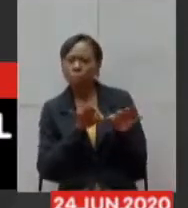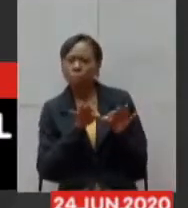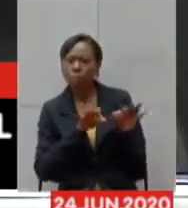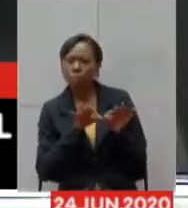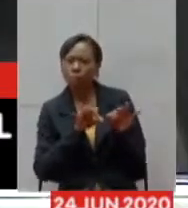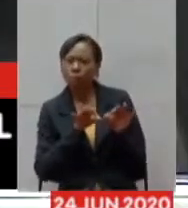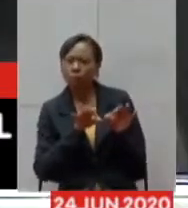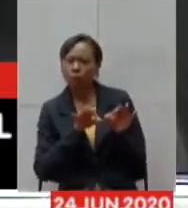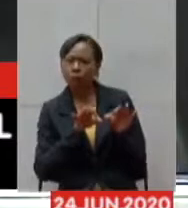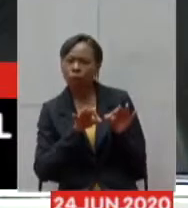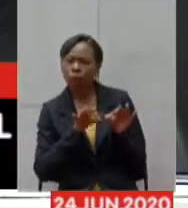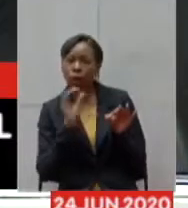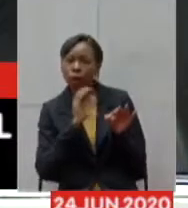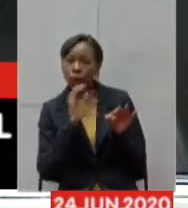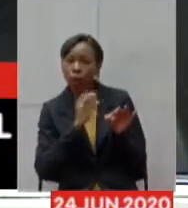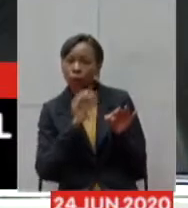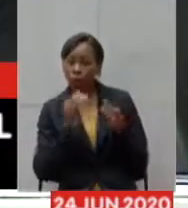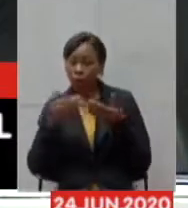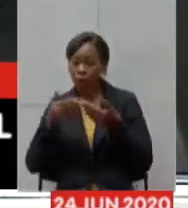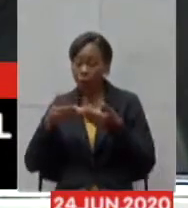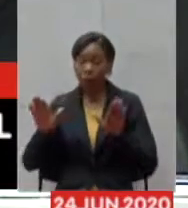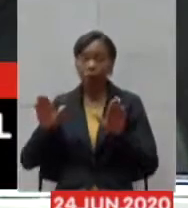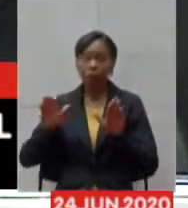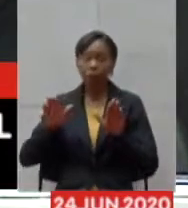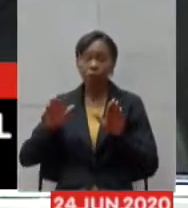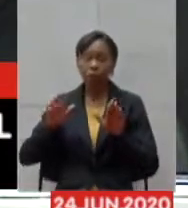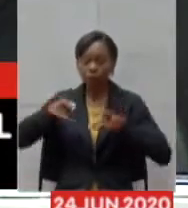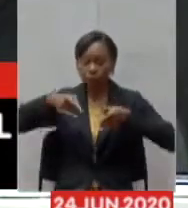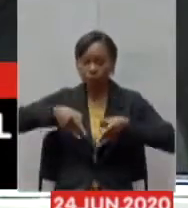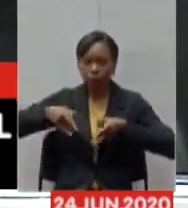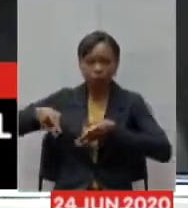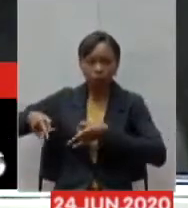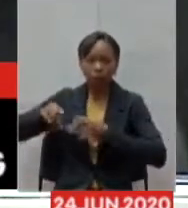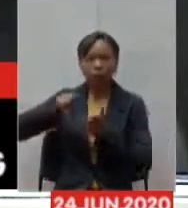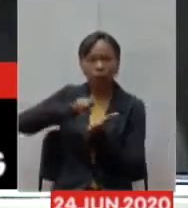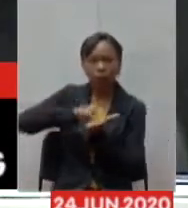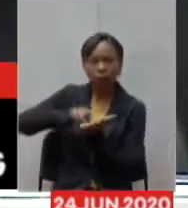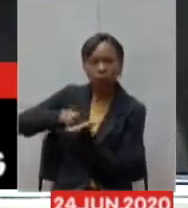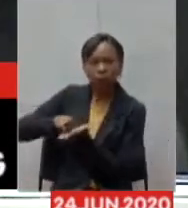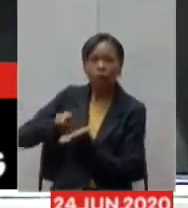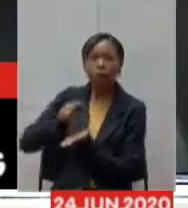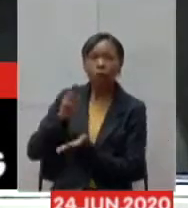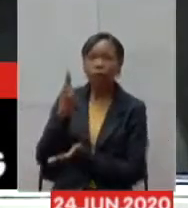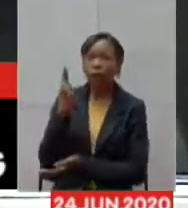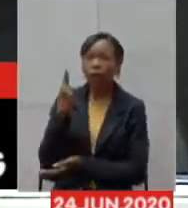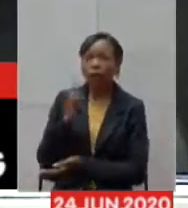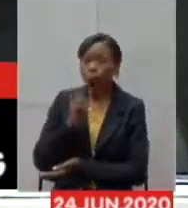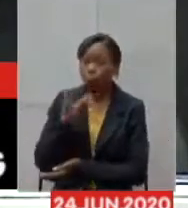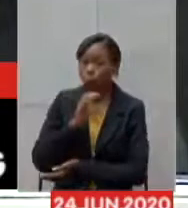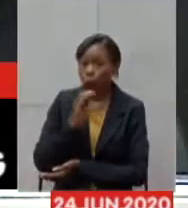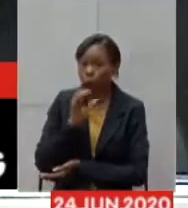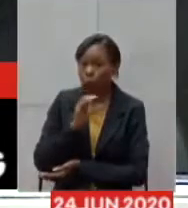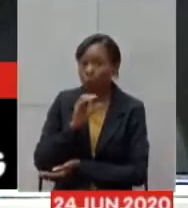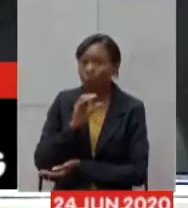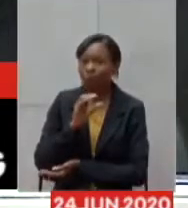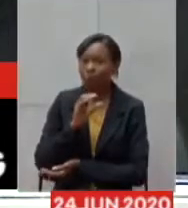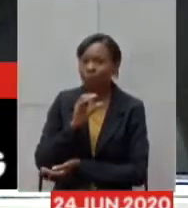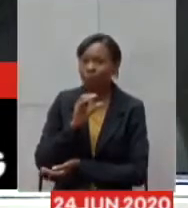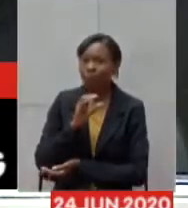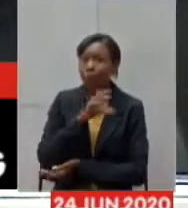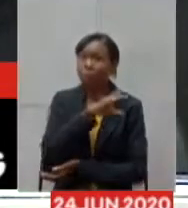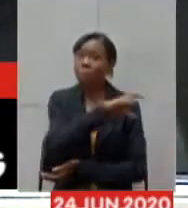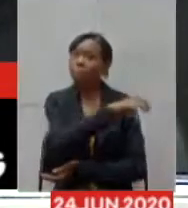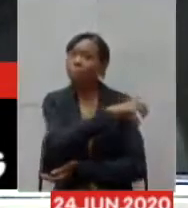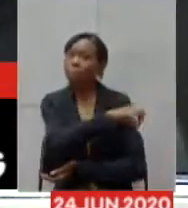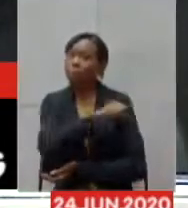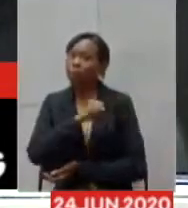uma abertura imediata de leitos emergenciais pegando oficiais da reserva da polícia militar